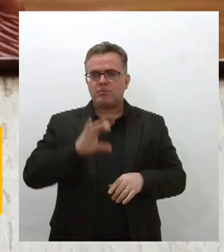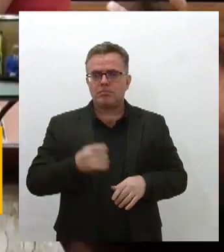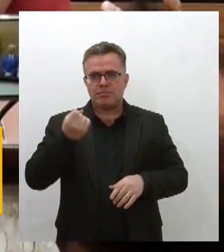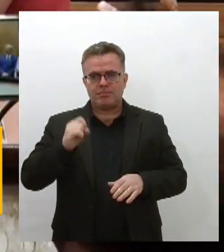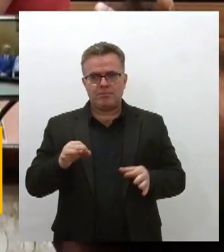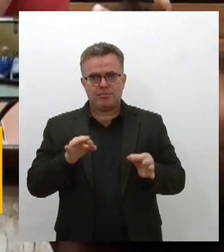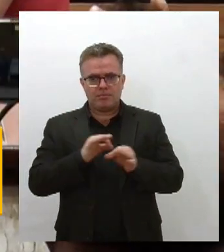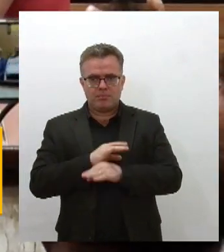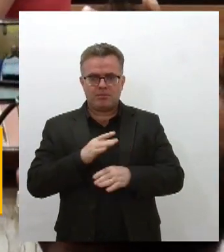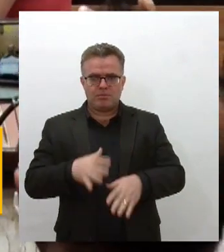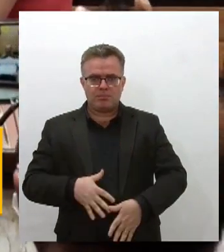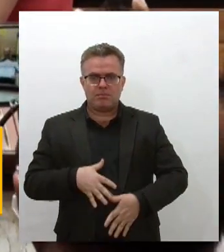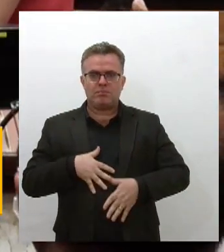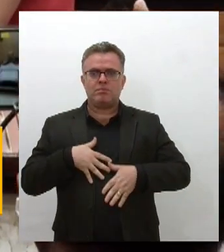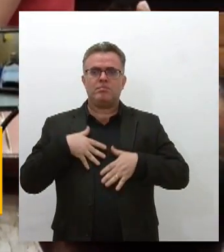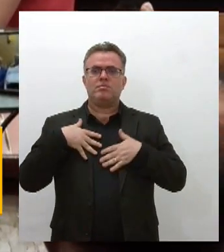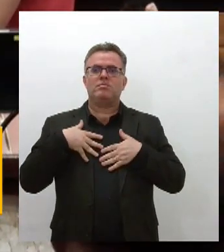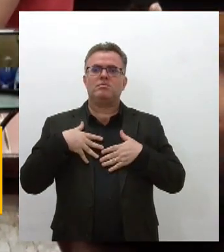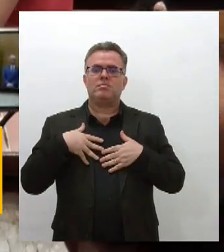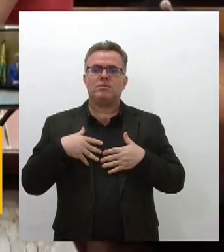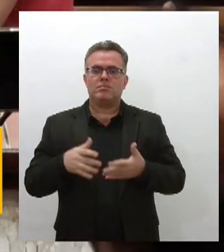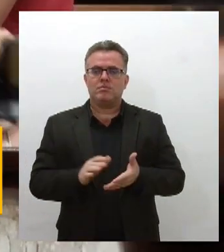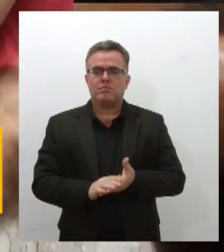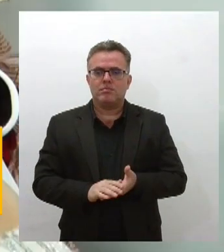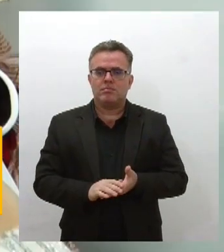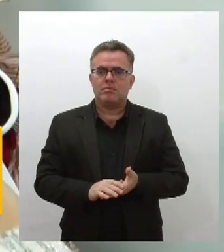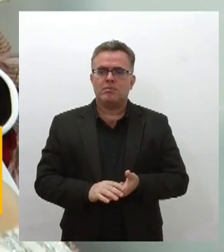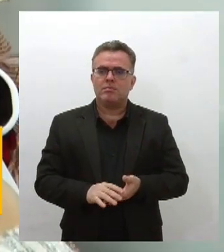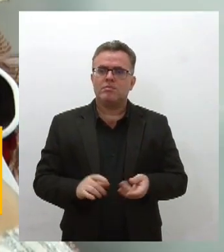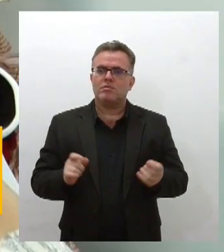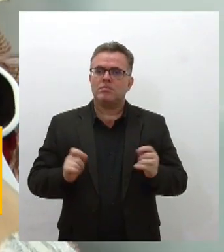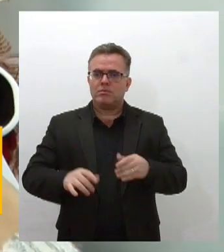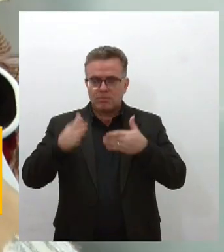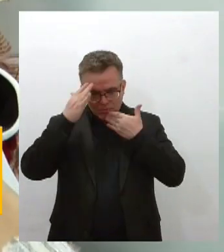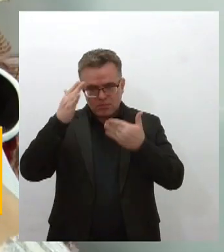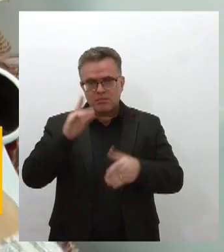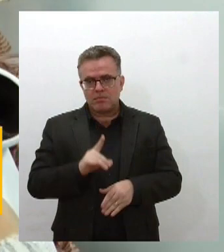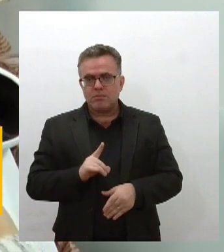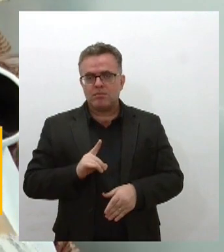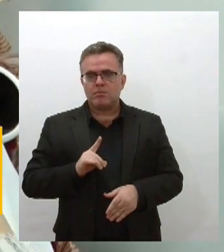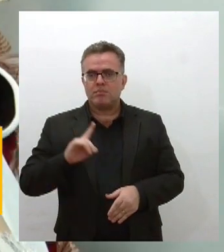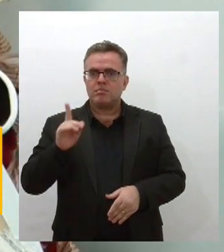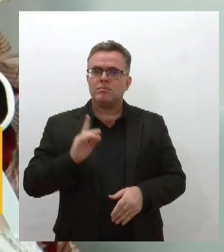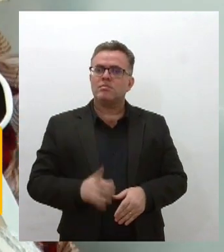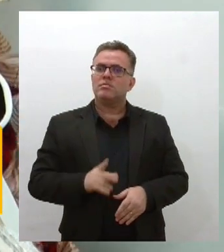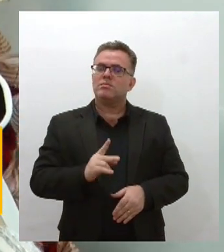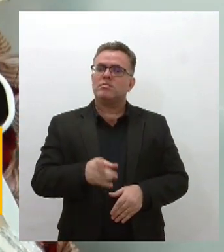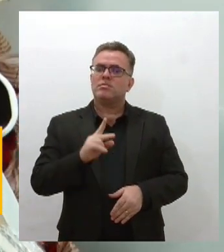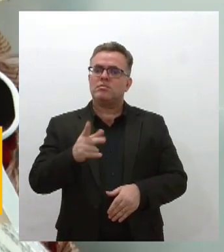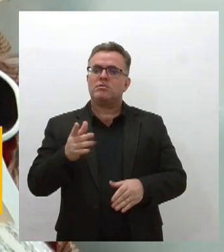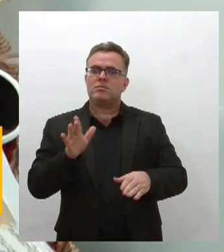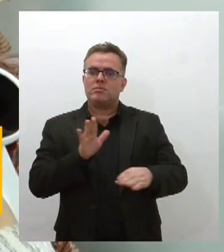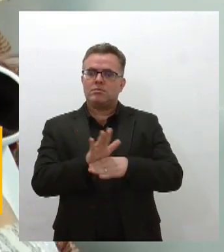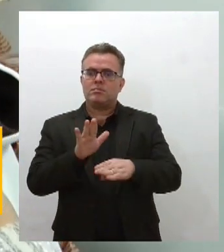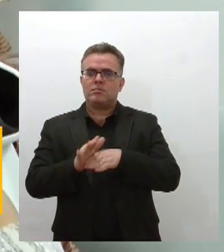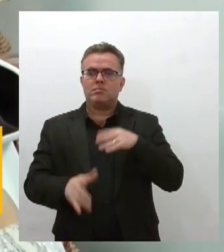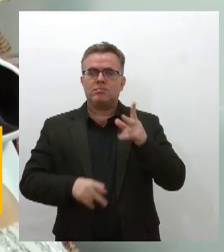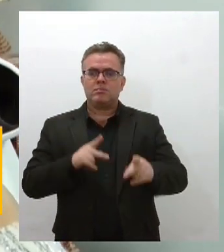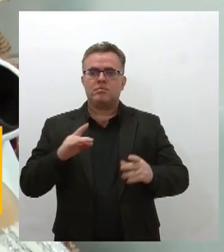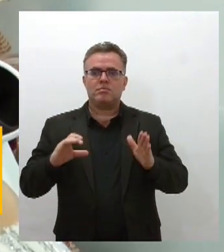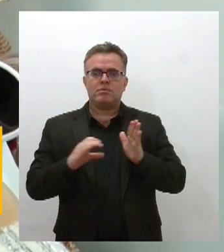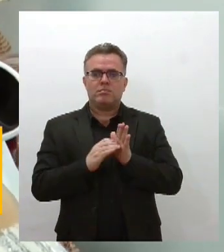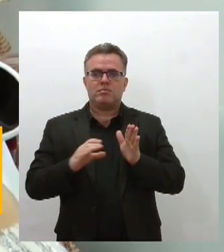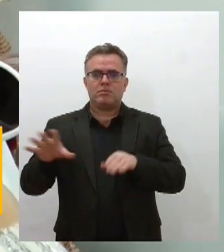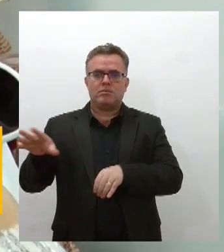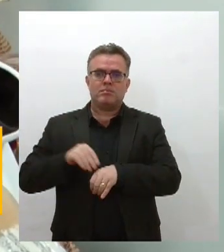orgulho o homenageado gratidão a Deus pelo serviço oferecido ao povo pela escuta feita a tantas